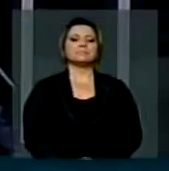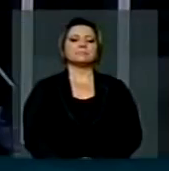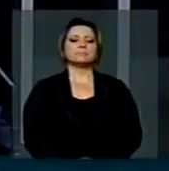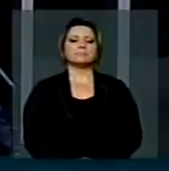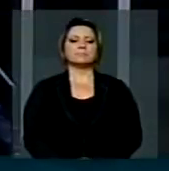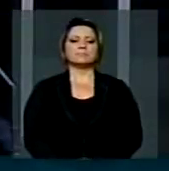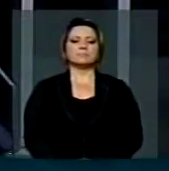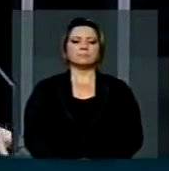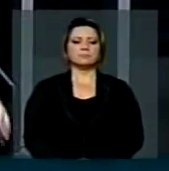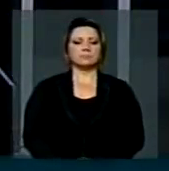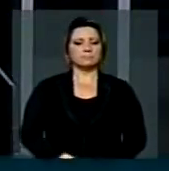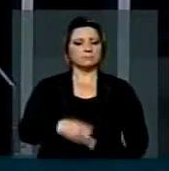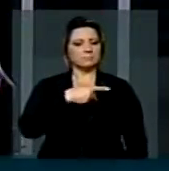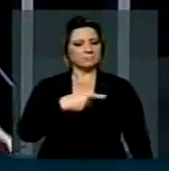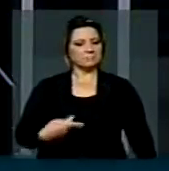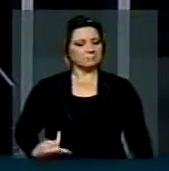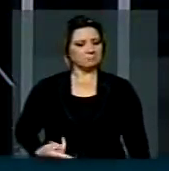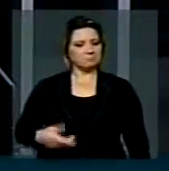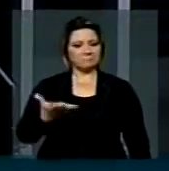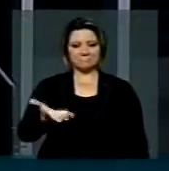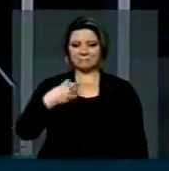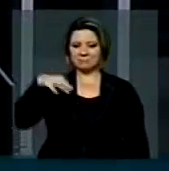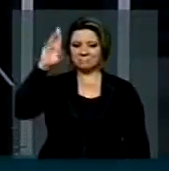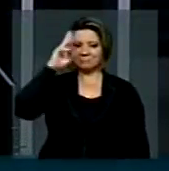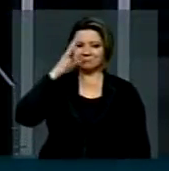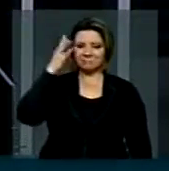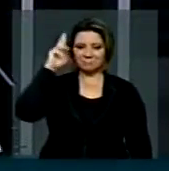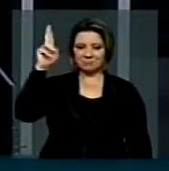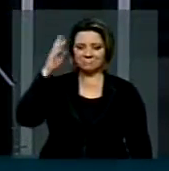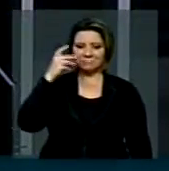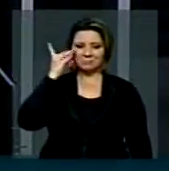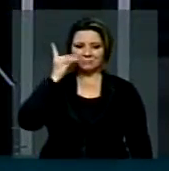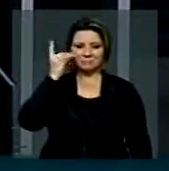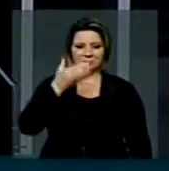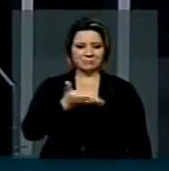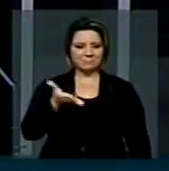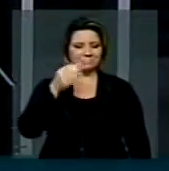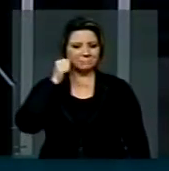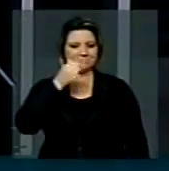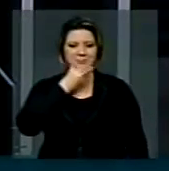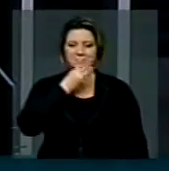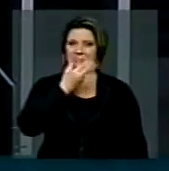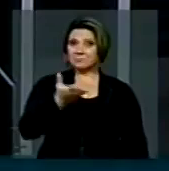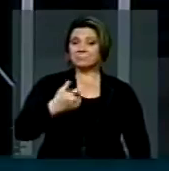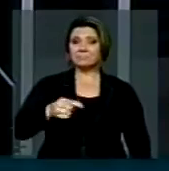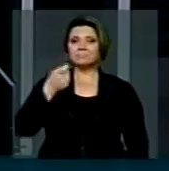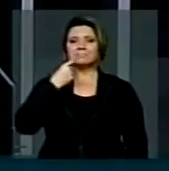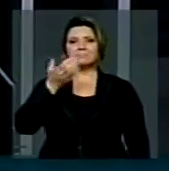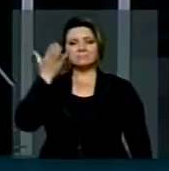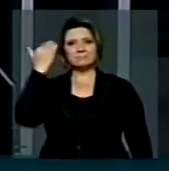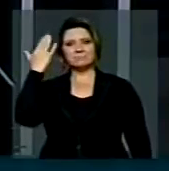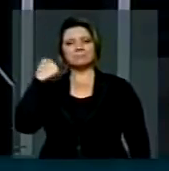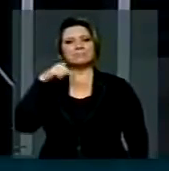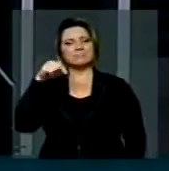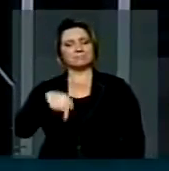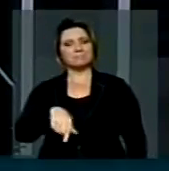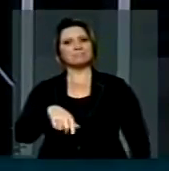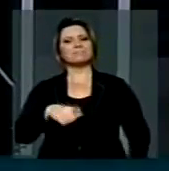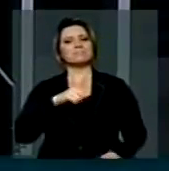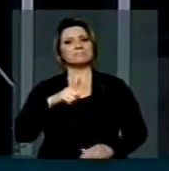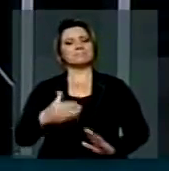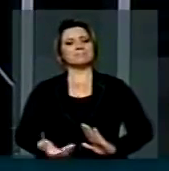senhoras e senhores deputados, na última terça-feira nós tivemos nesta casa